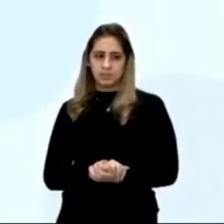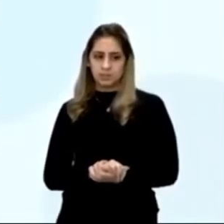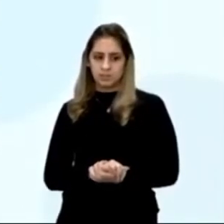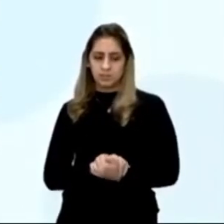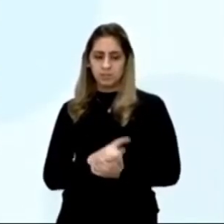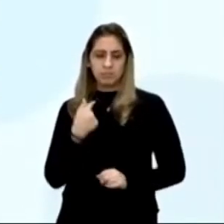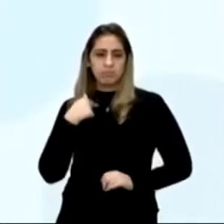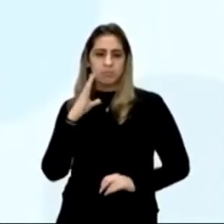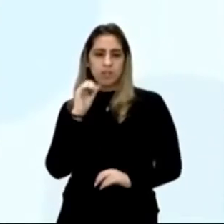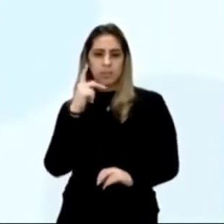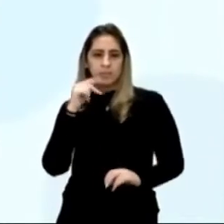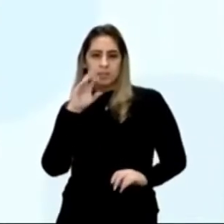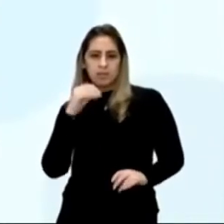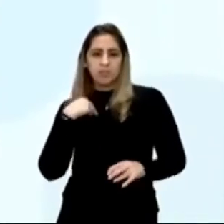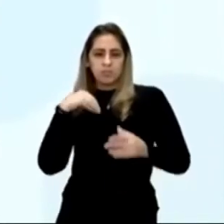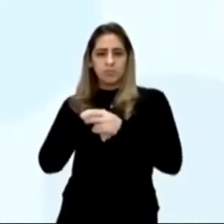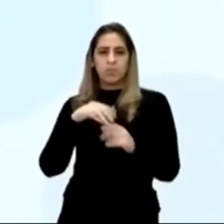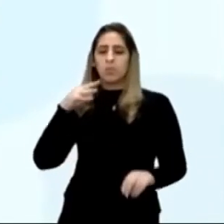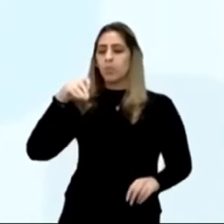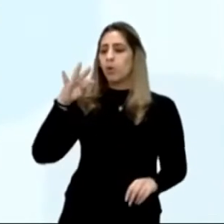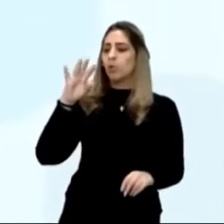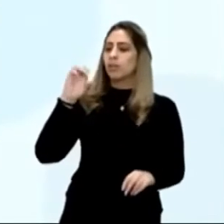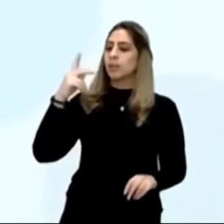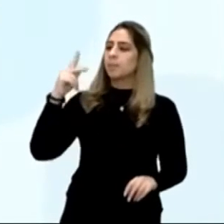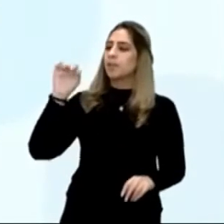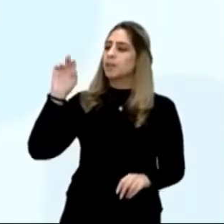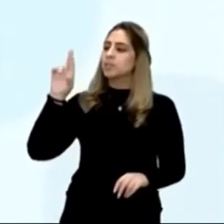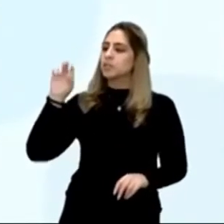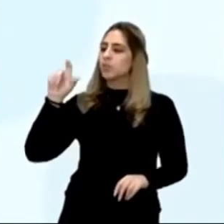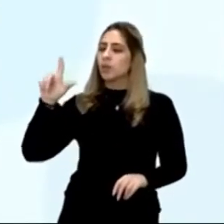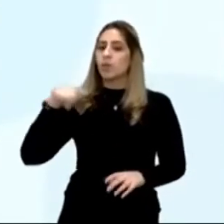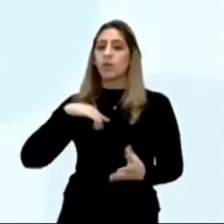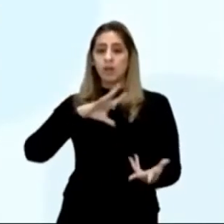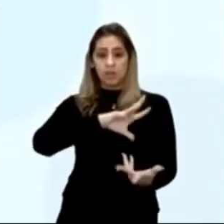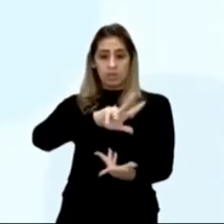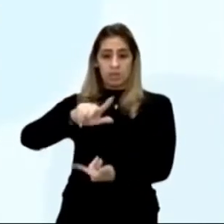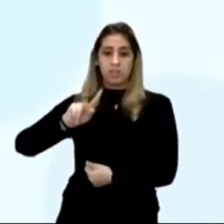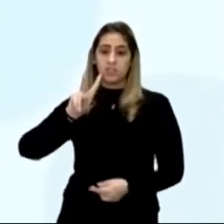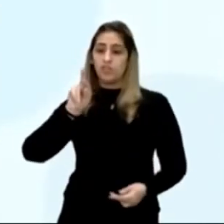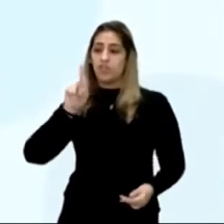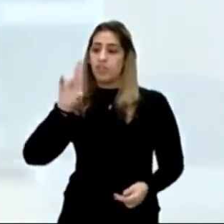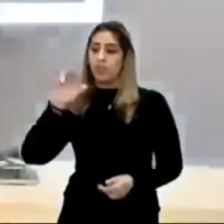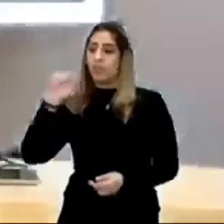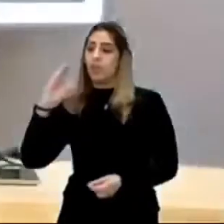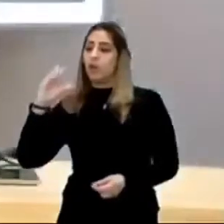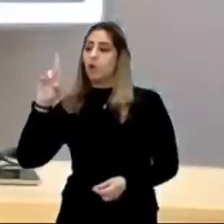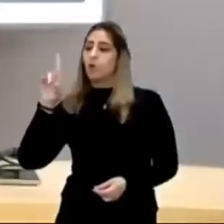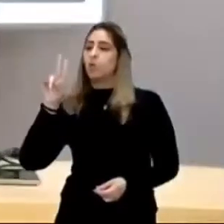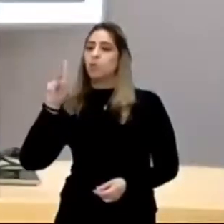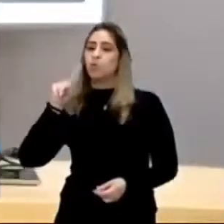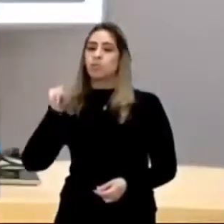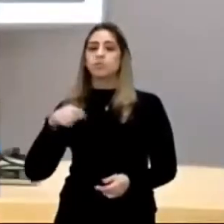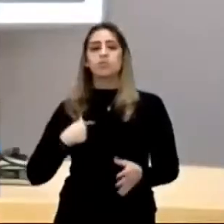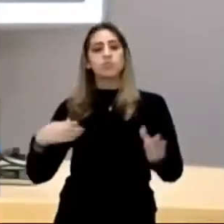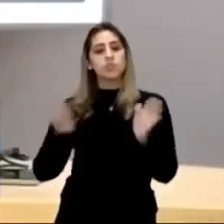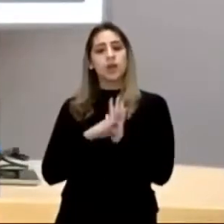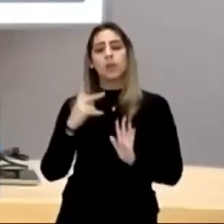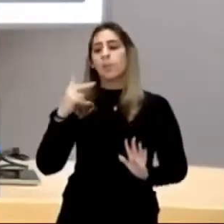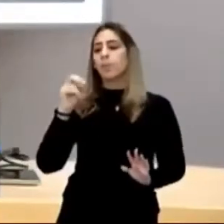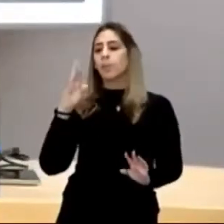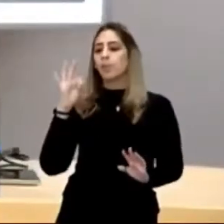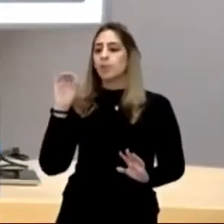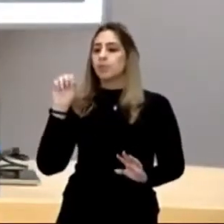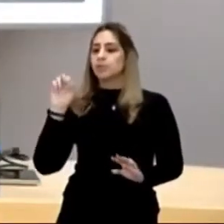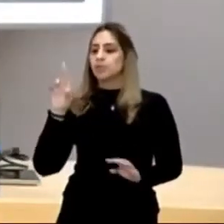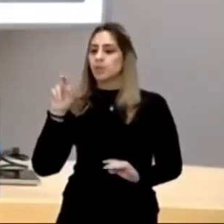o capitão pôs nome, o monte pascual, e a terra, a terra de Veracruz, eles chegaram em, Porto Seguro, certo,